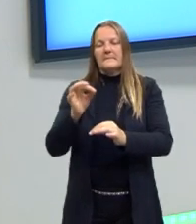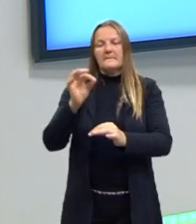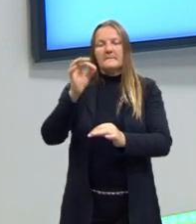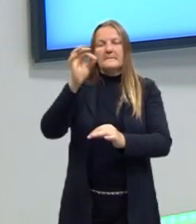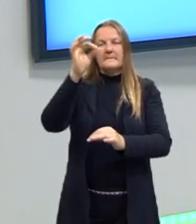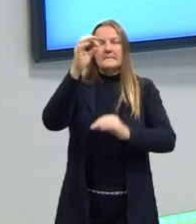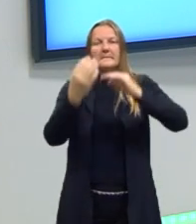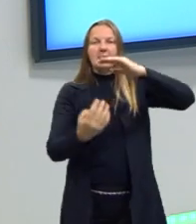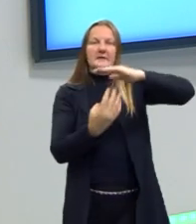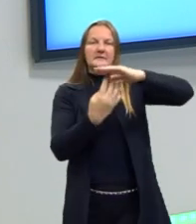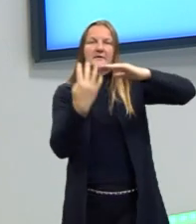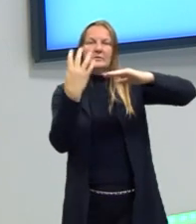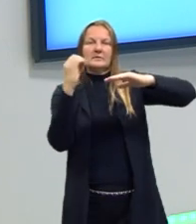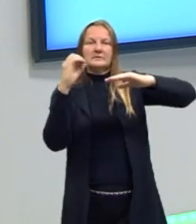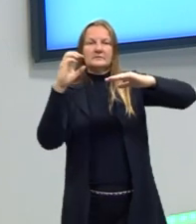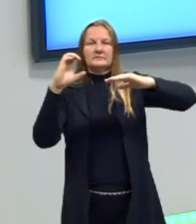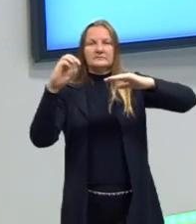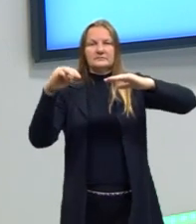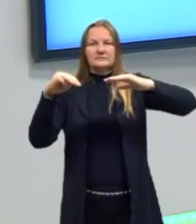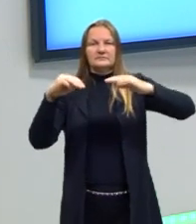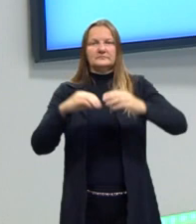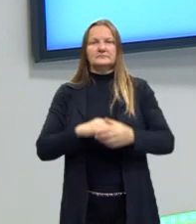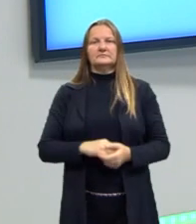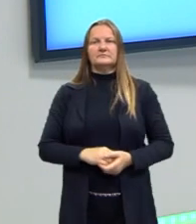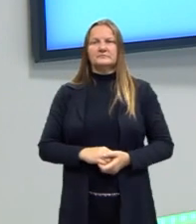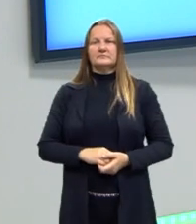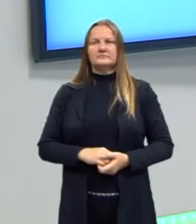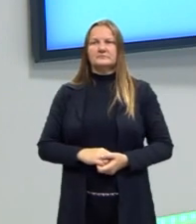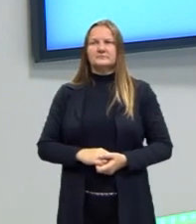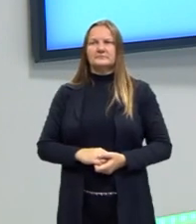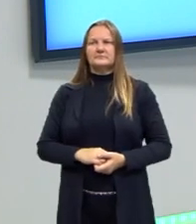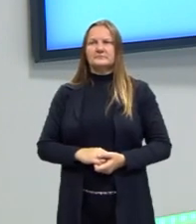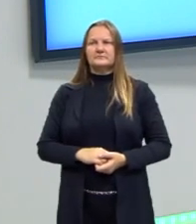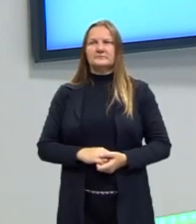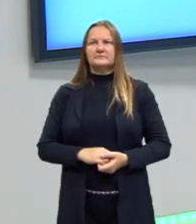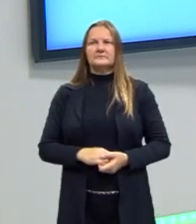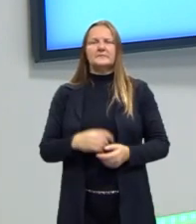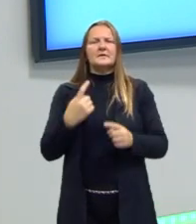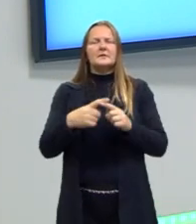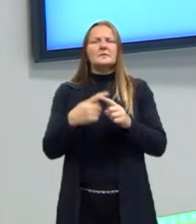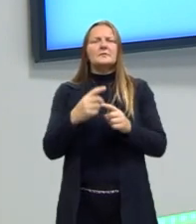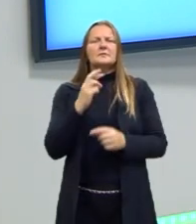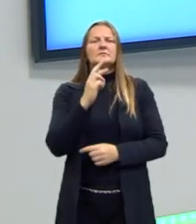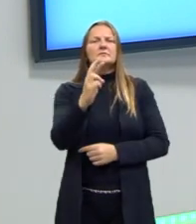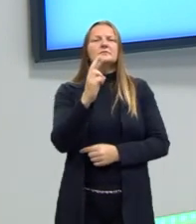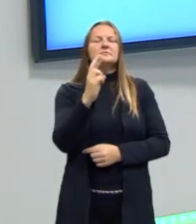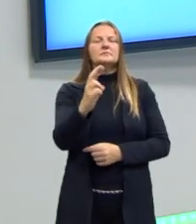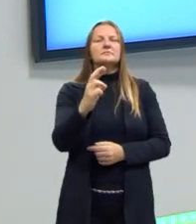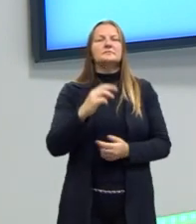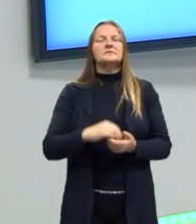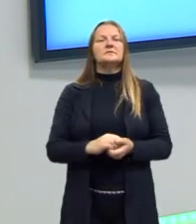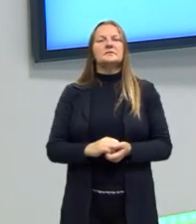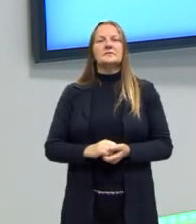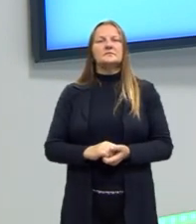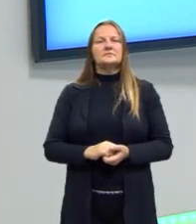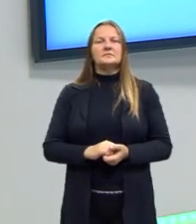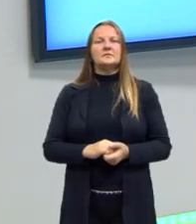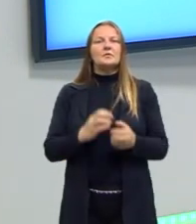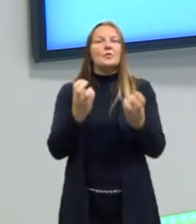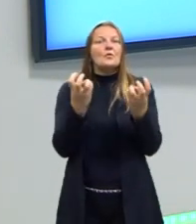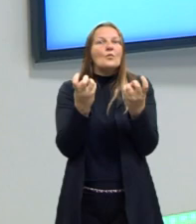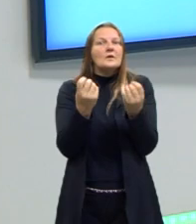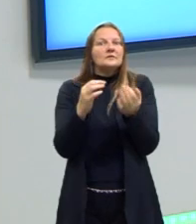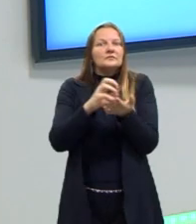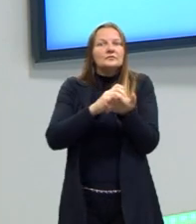chegar na altura máxima. Só que o que nós buscamos para responder a nossa questão? A gente quer descobrir quanto